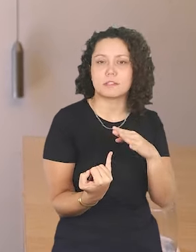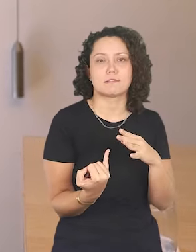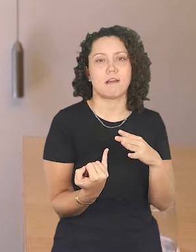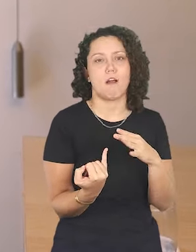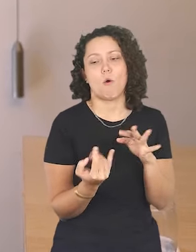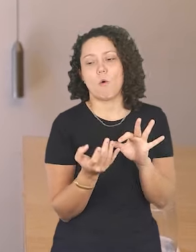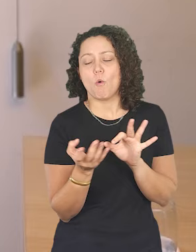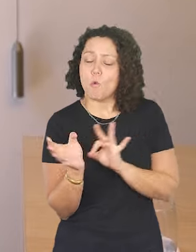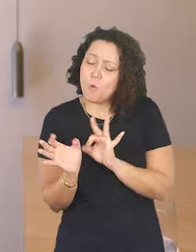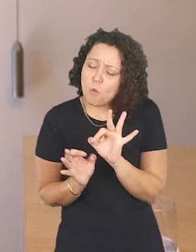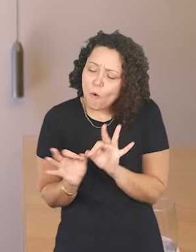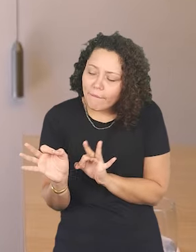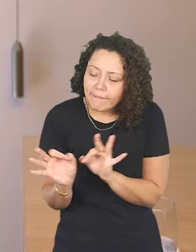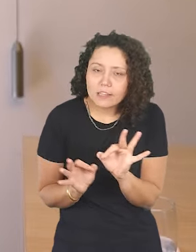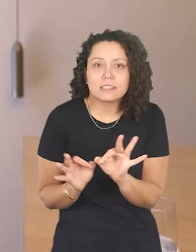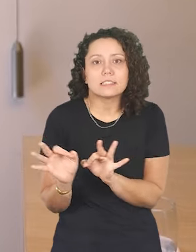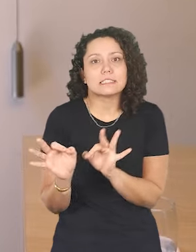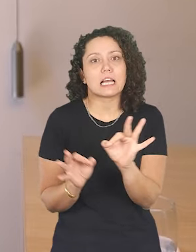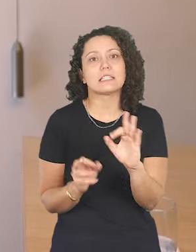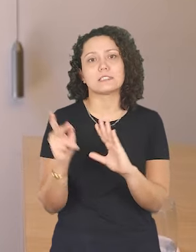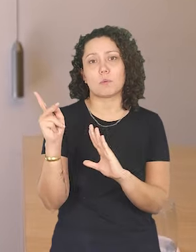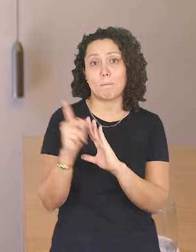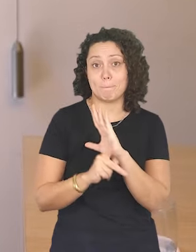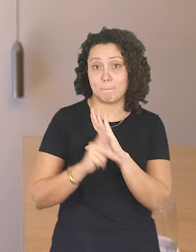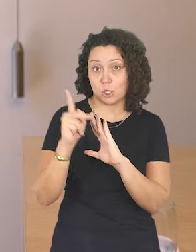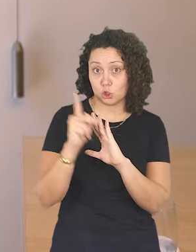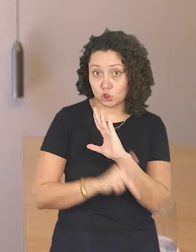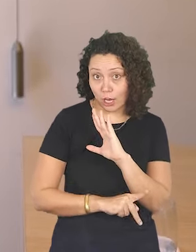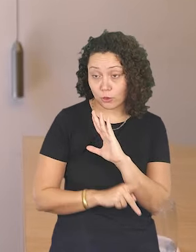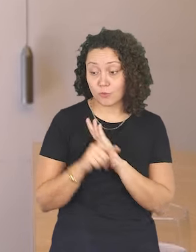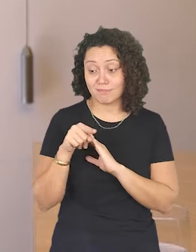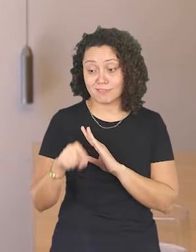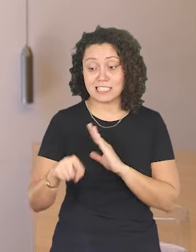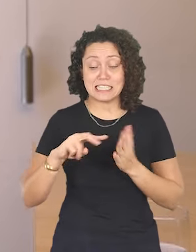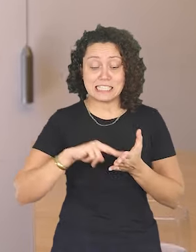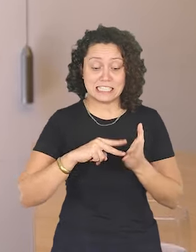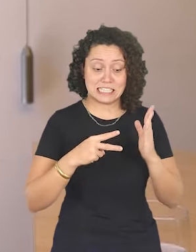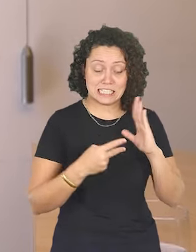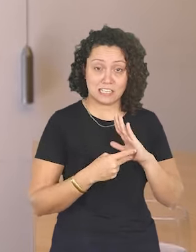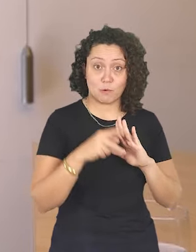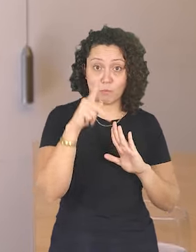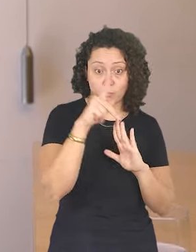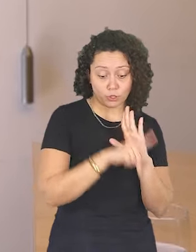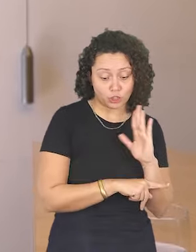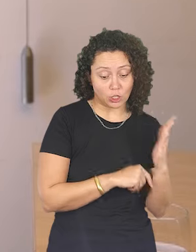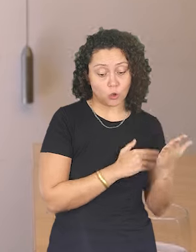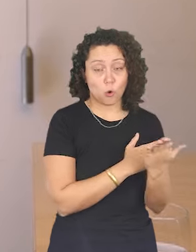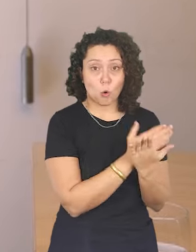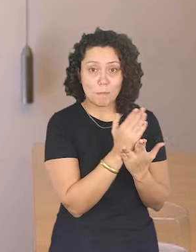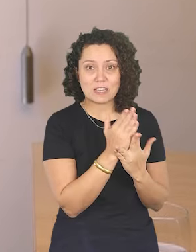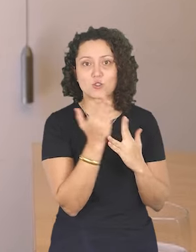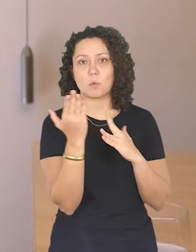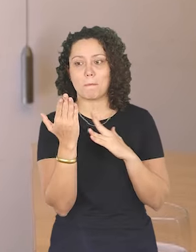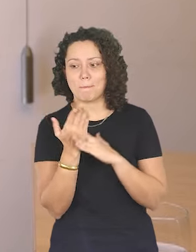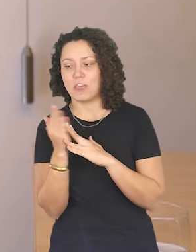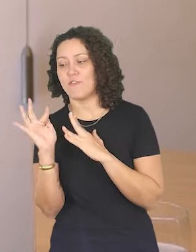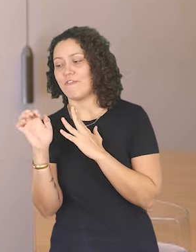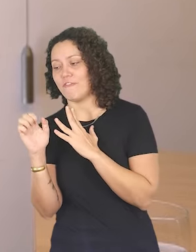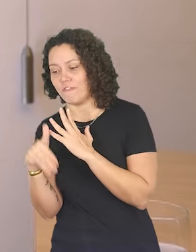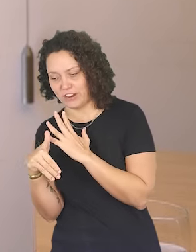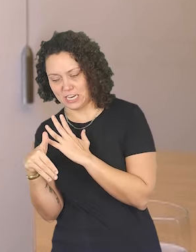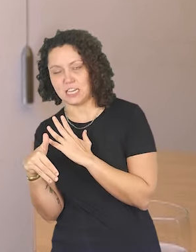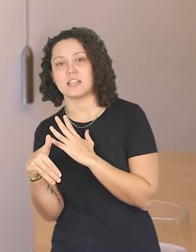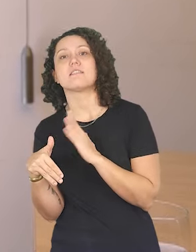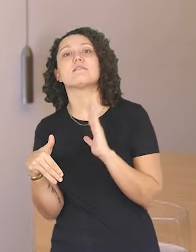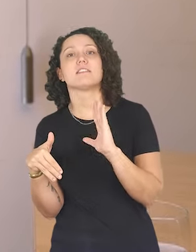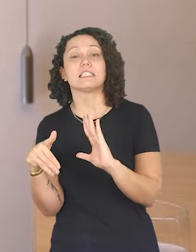instituições e todo mundo se organiza em termos de projeto. Isso significa que projetos com começo, meio e fim, projetos